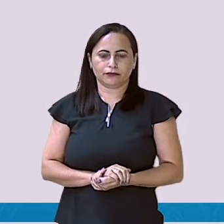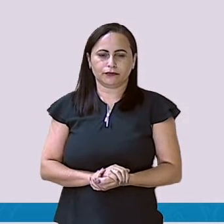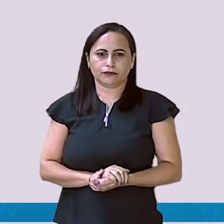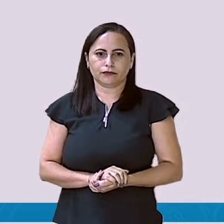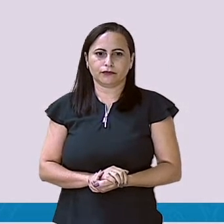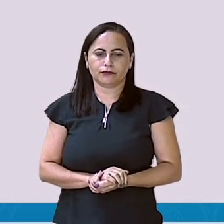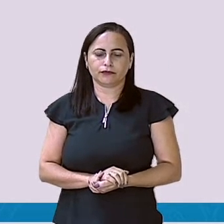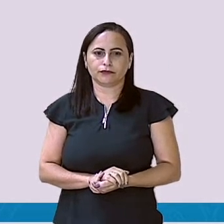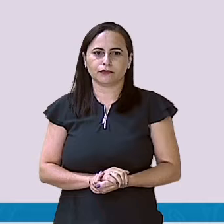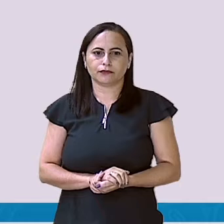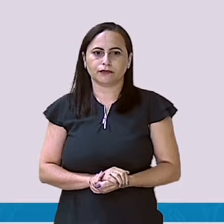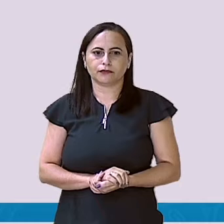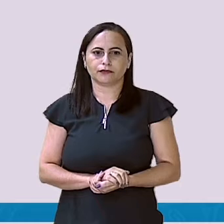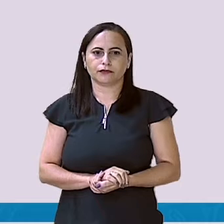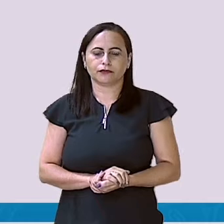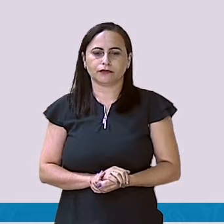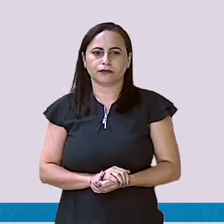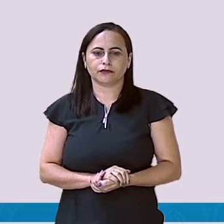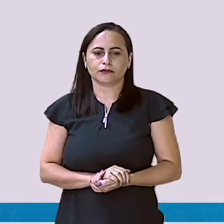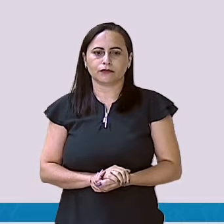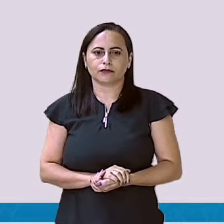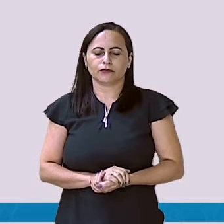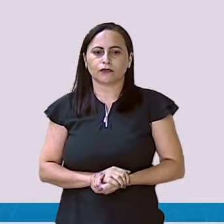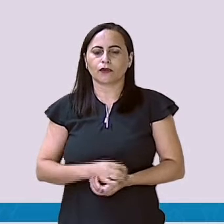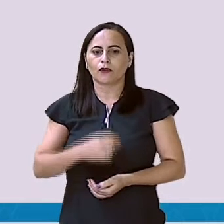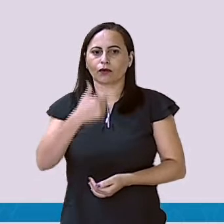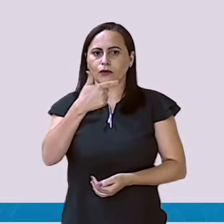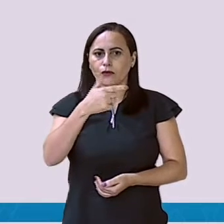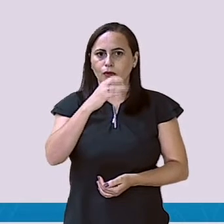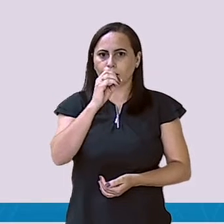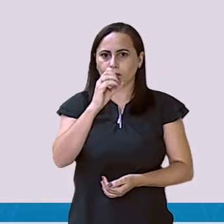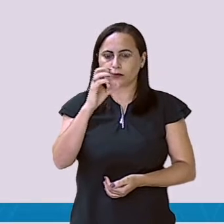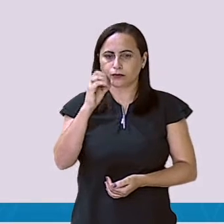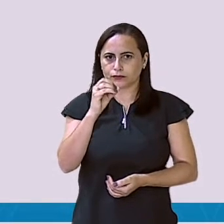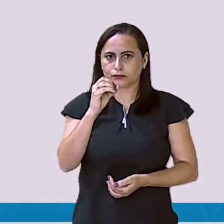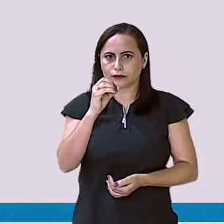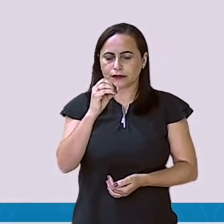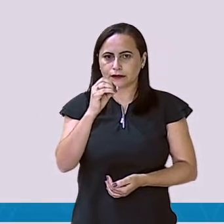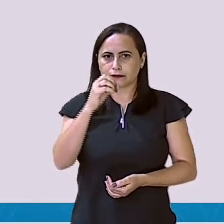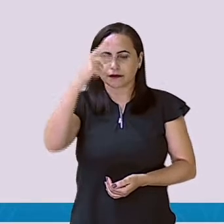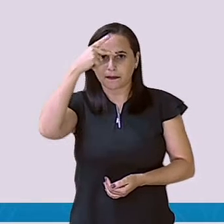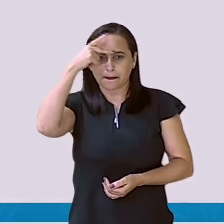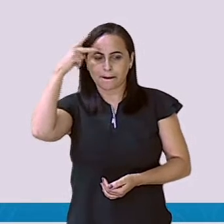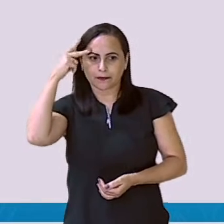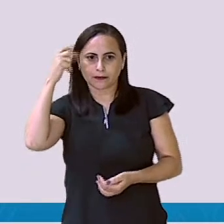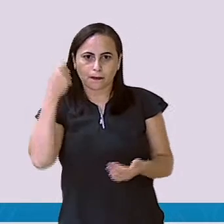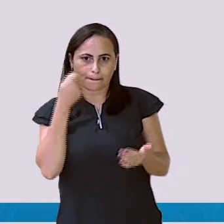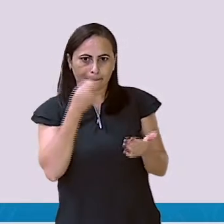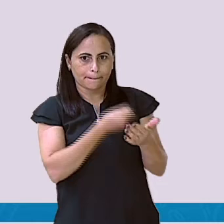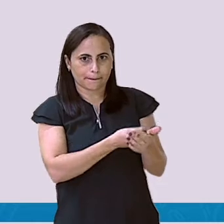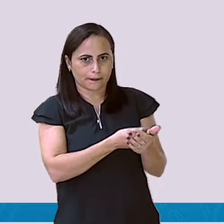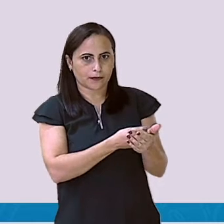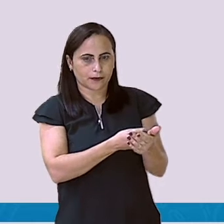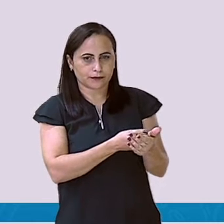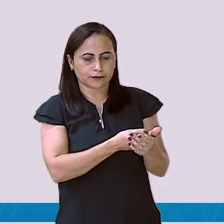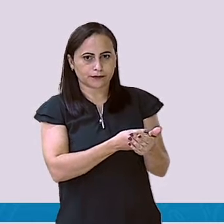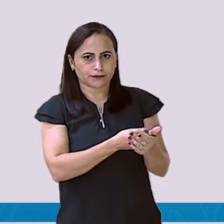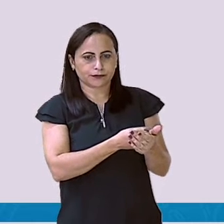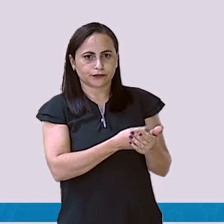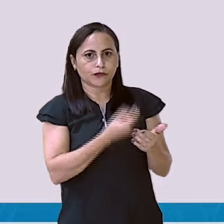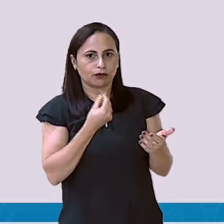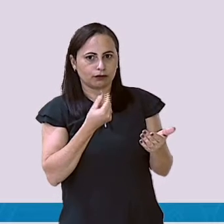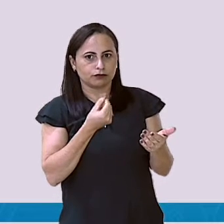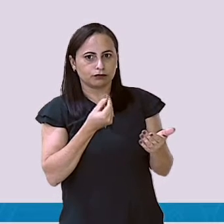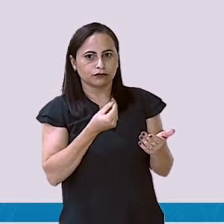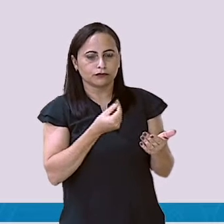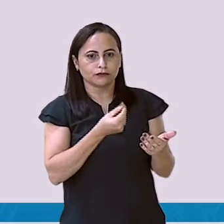Nós temos R$ 200, que é o valor que o cliente pagou. Não é isso? O valor da nota, o